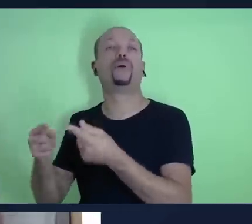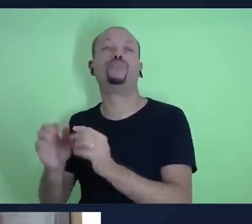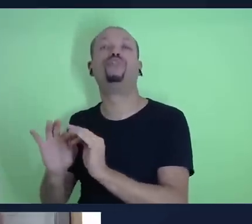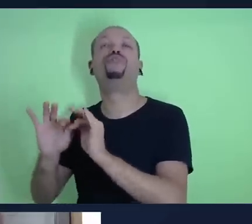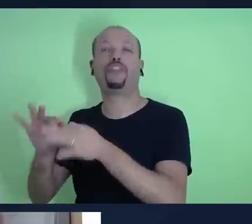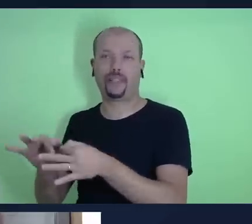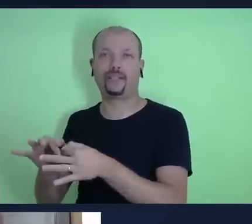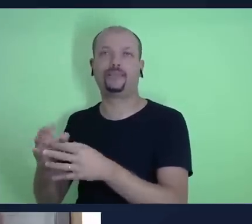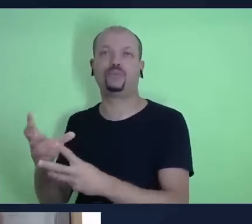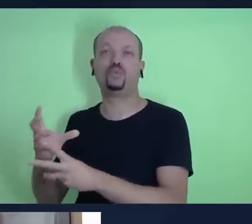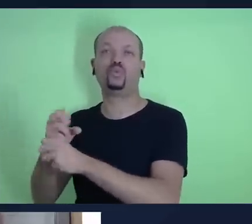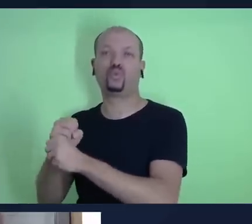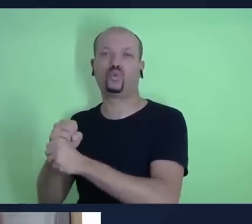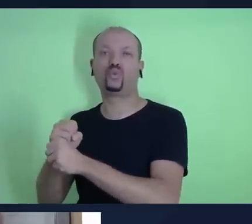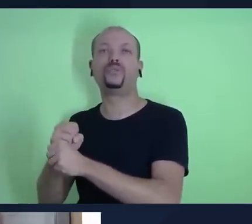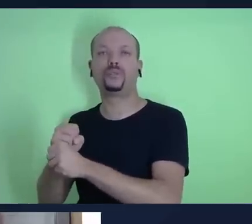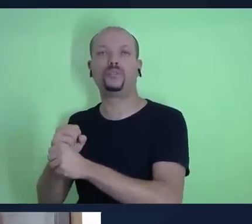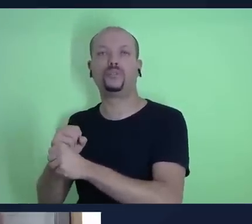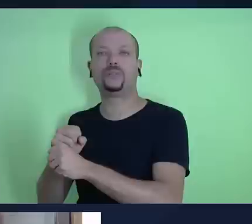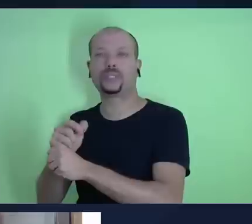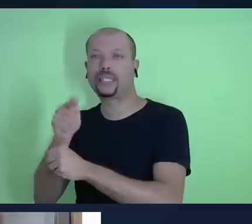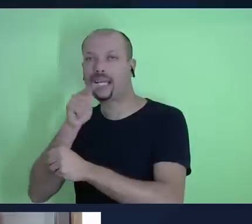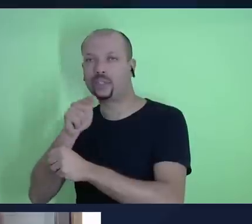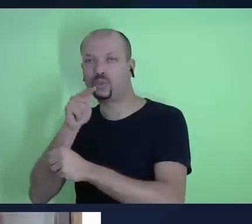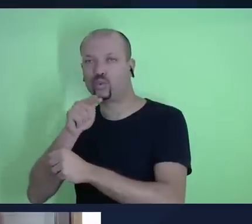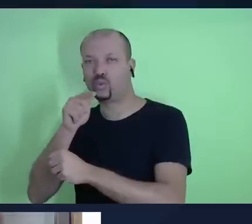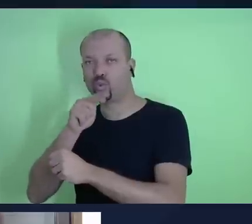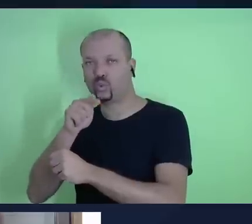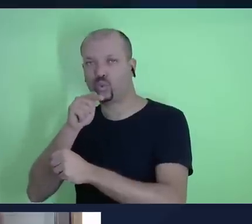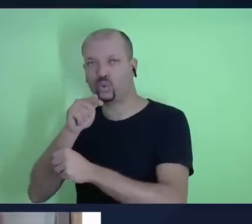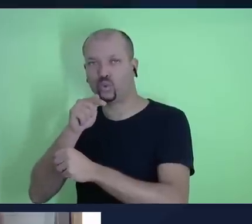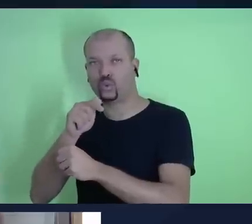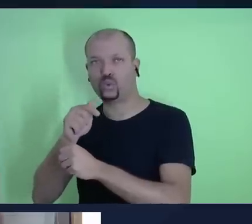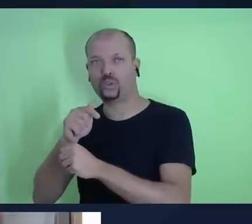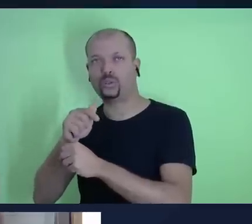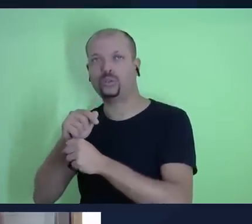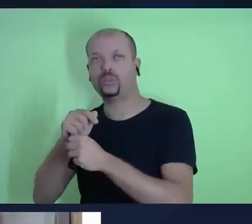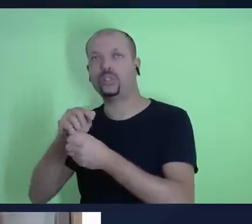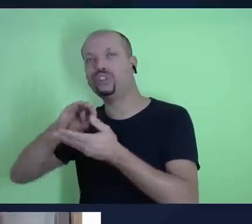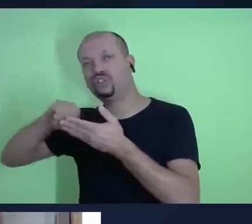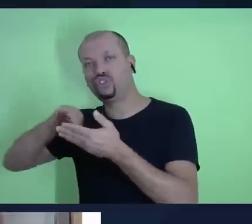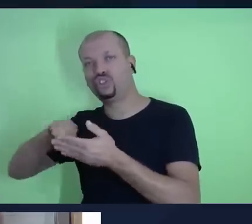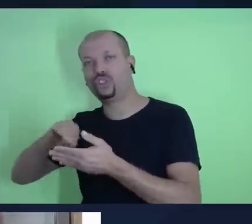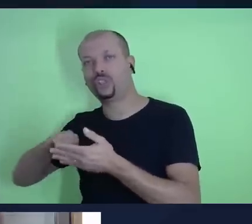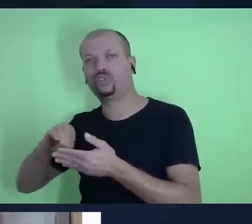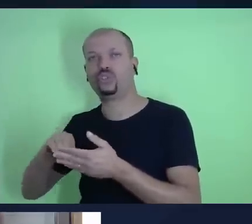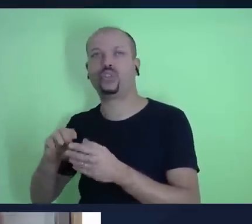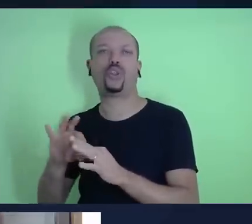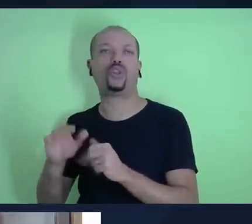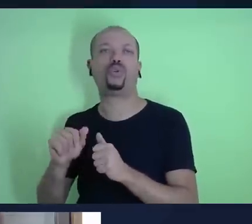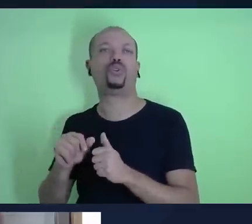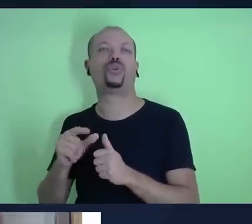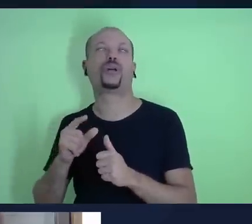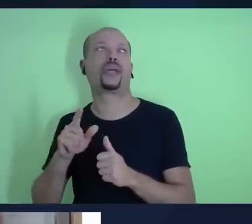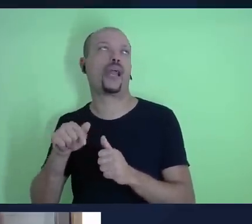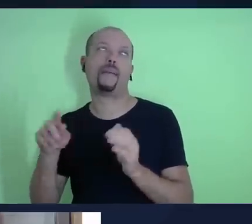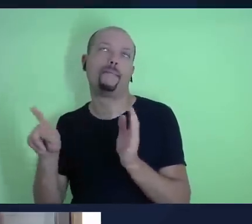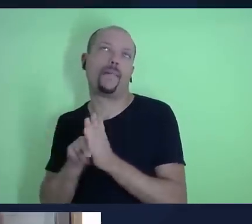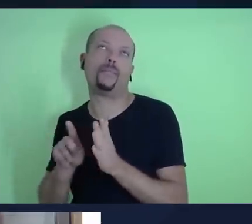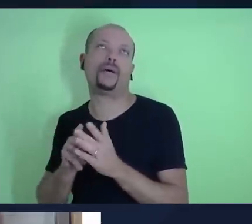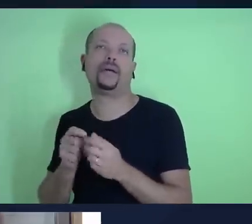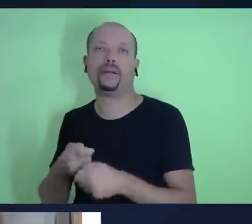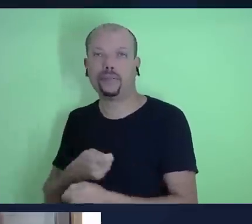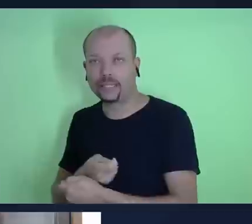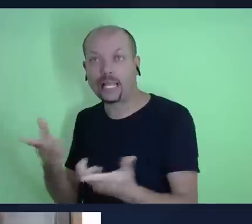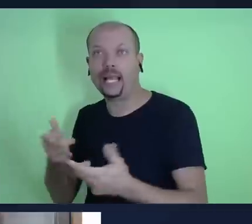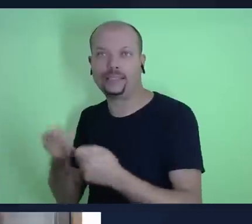então ele vai pegar toda receita que ele teve desconta digamos assim aquilo que foi necessário